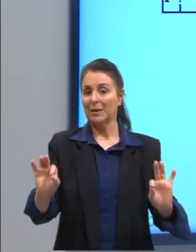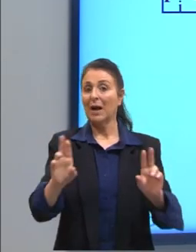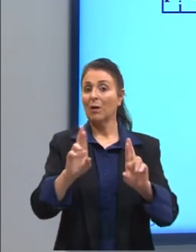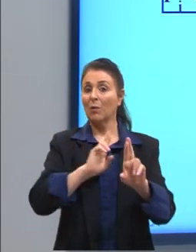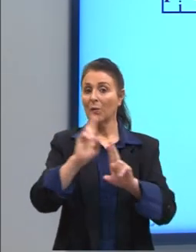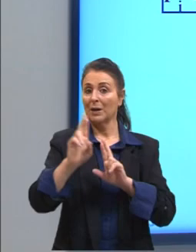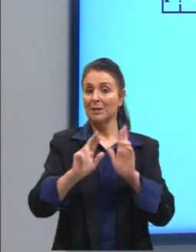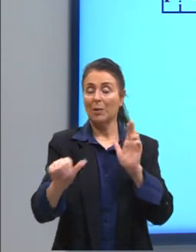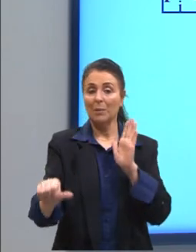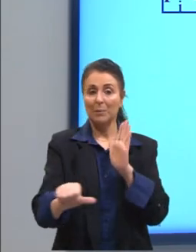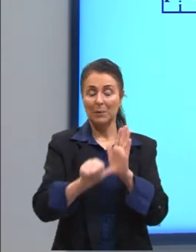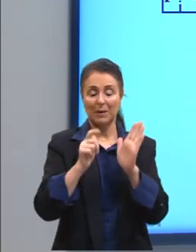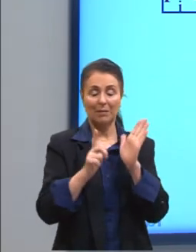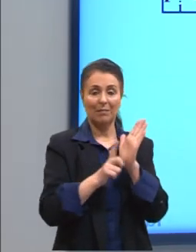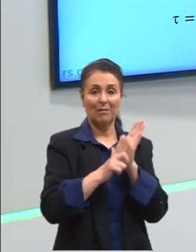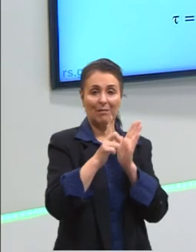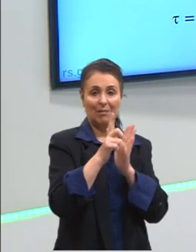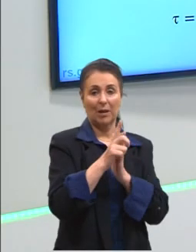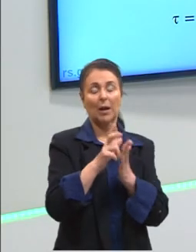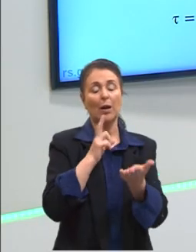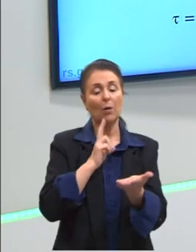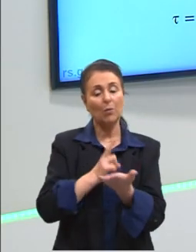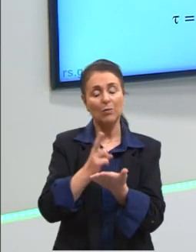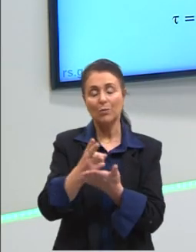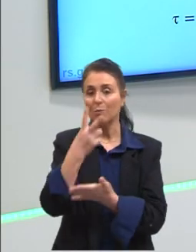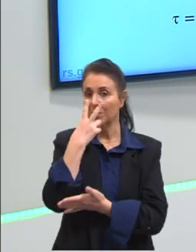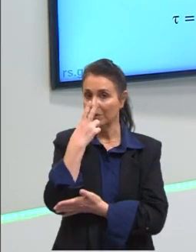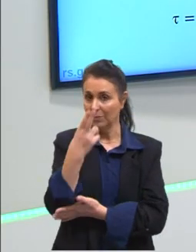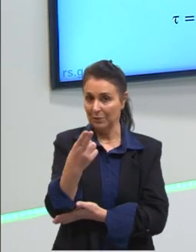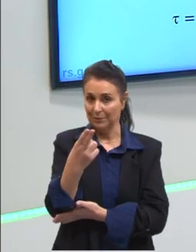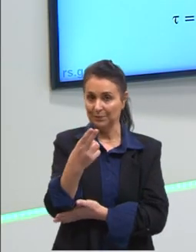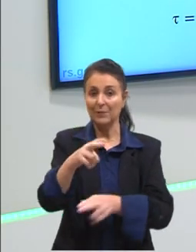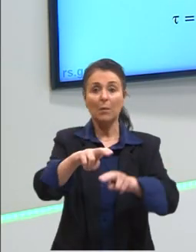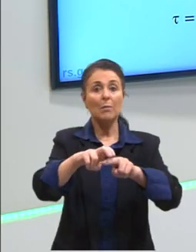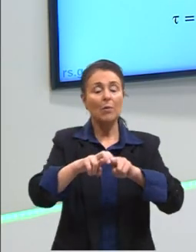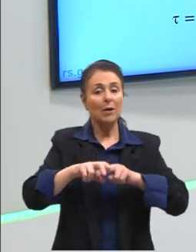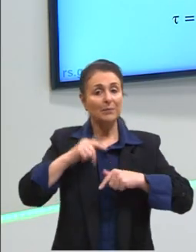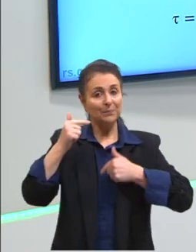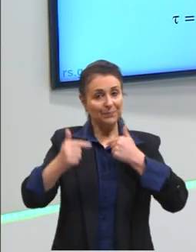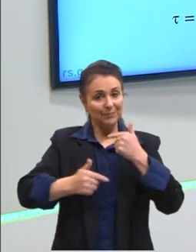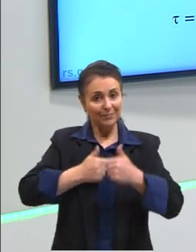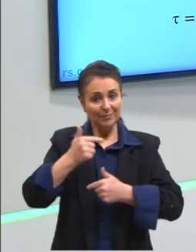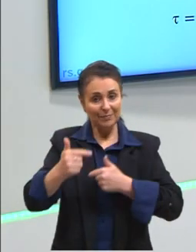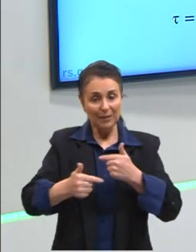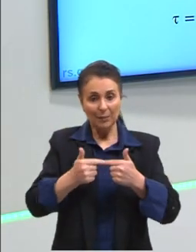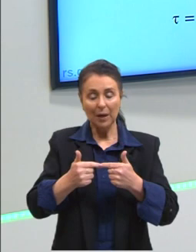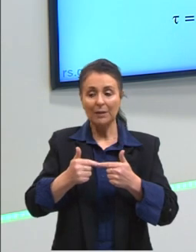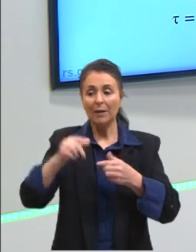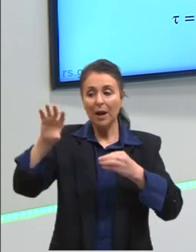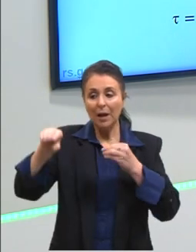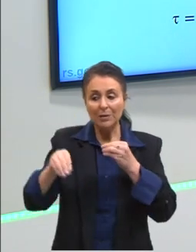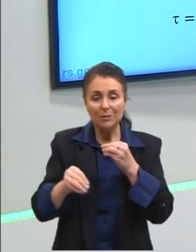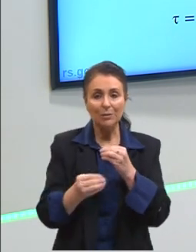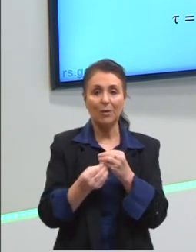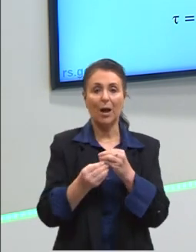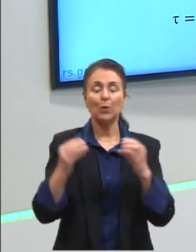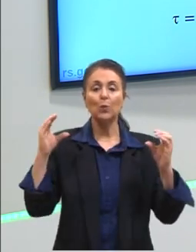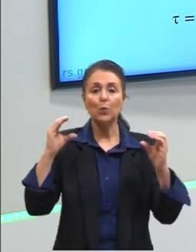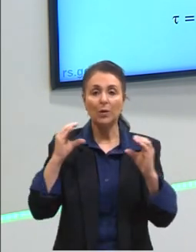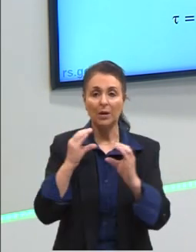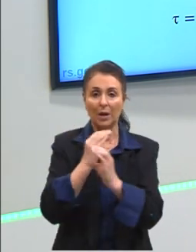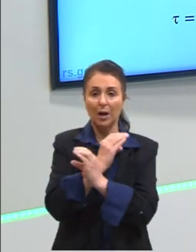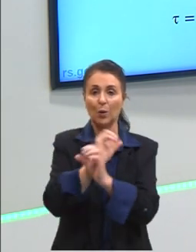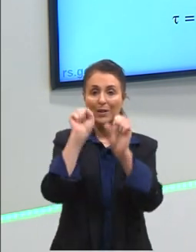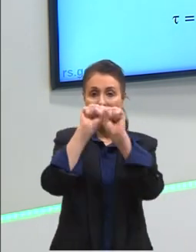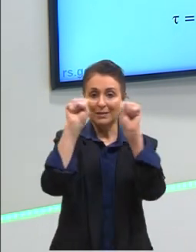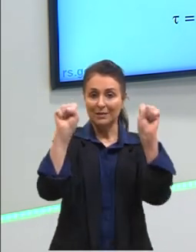Então, ela continua exatamente igual. Por causa do trabalho ali. E, claro, está sendo adicionado calor a esse sistema